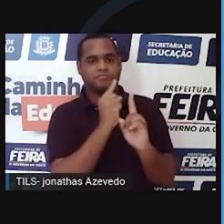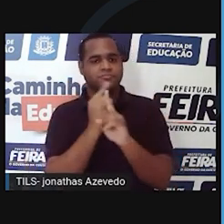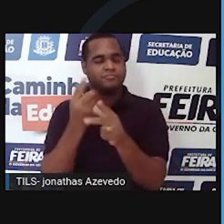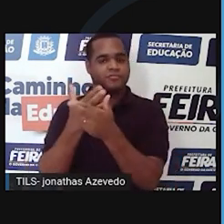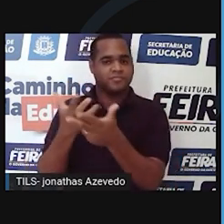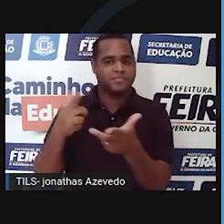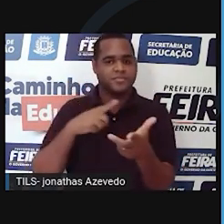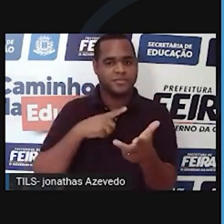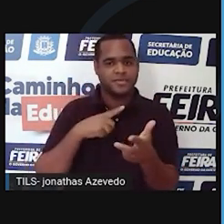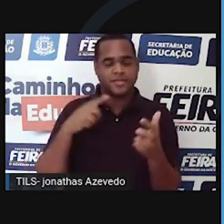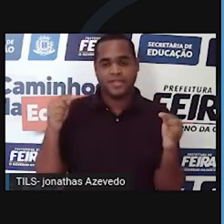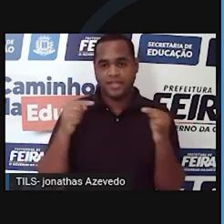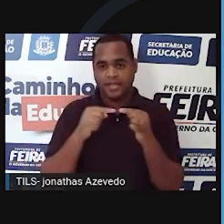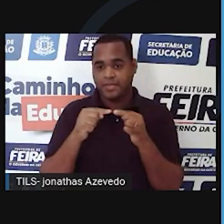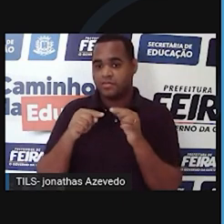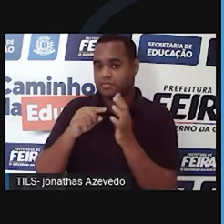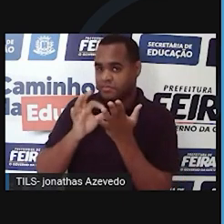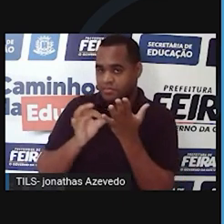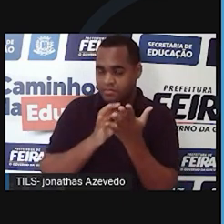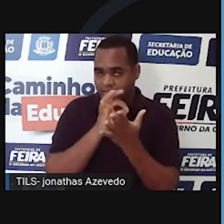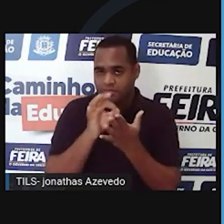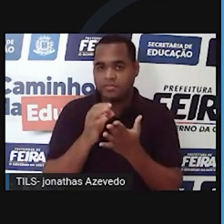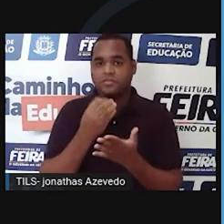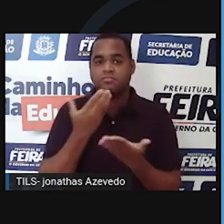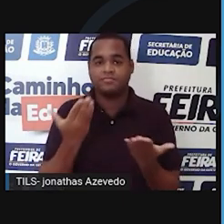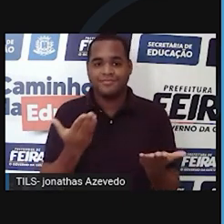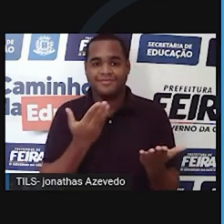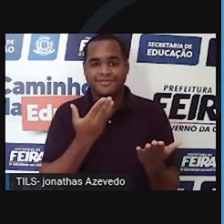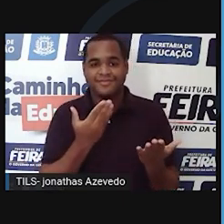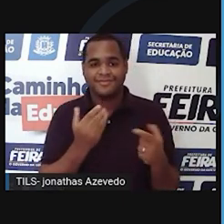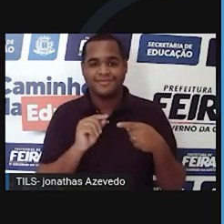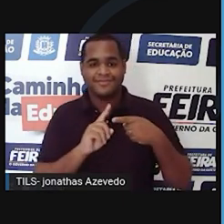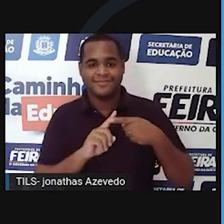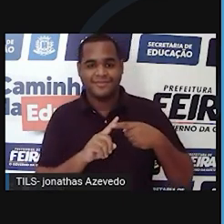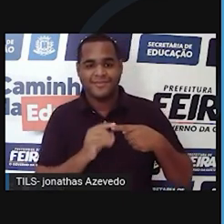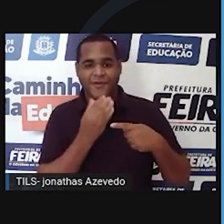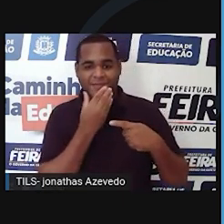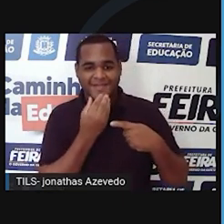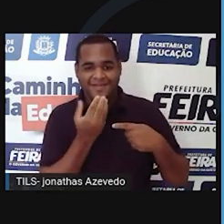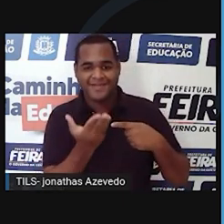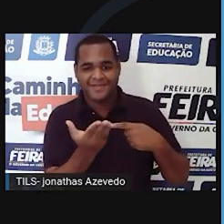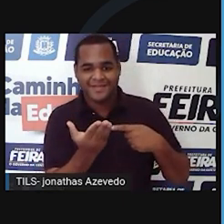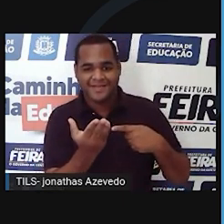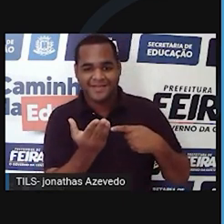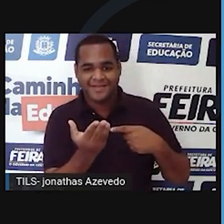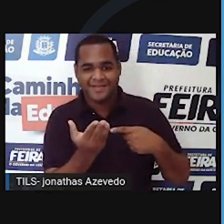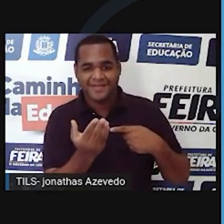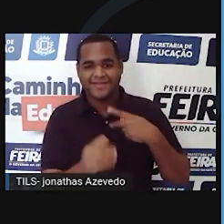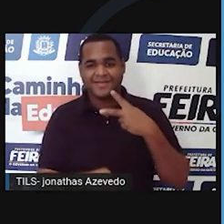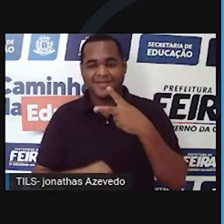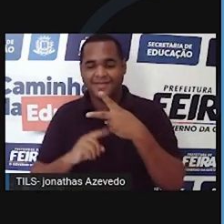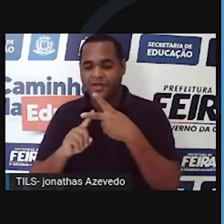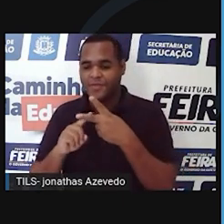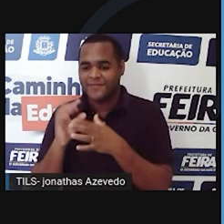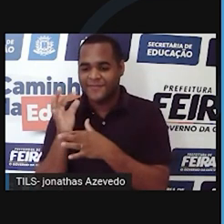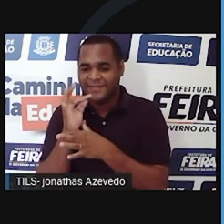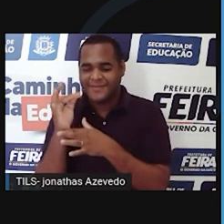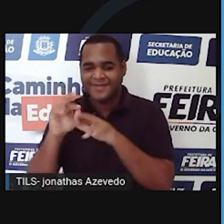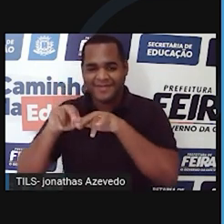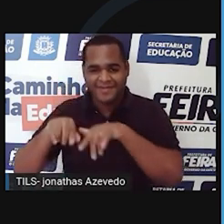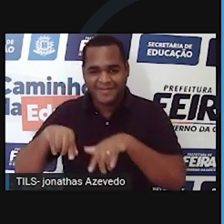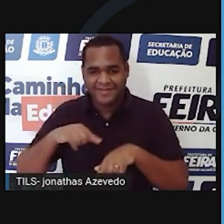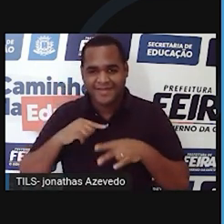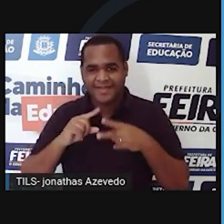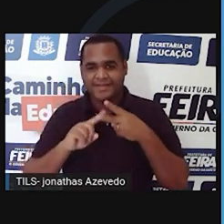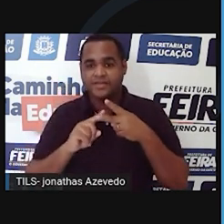organismos eram formados por células. Entre estes pesquisadores, destacam-se botânico Mathias Sliden e o fisiologista Theodor Schwann,